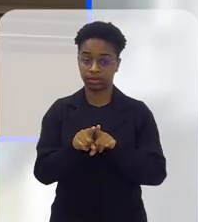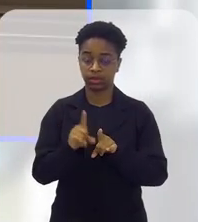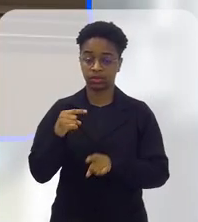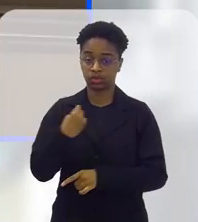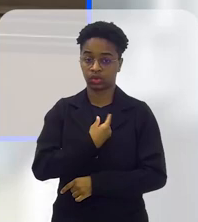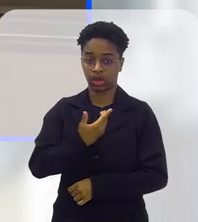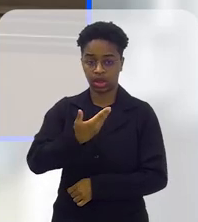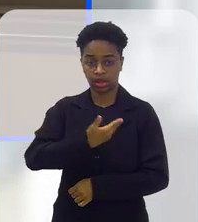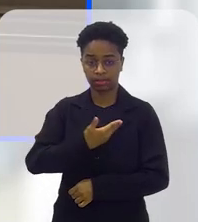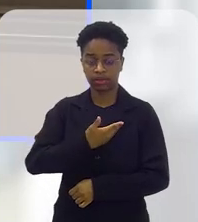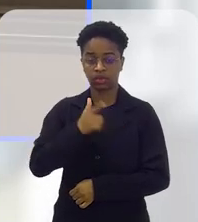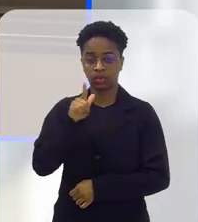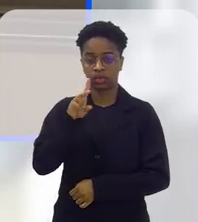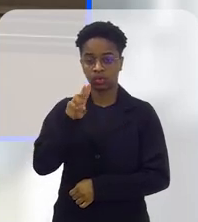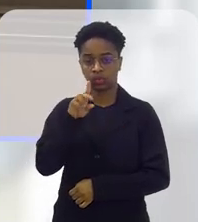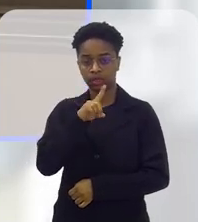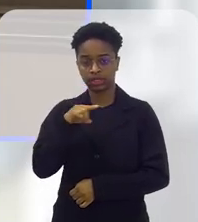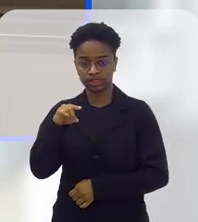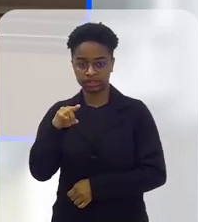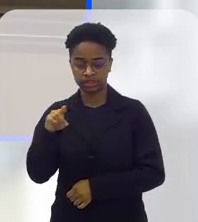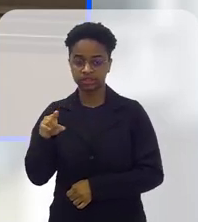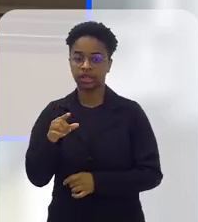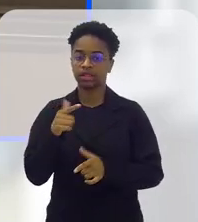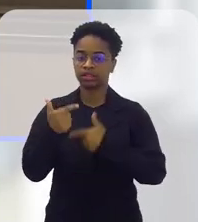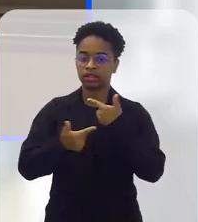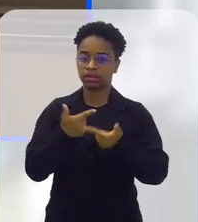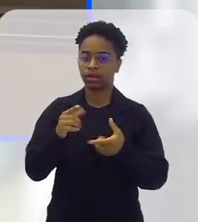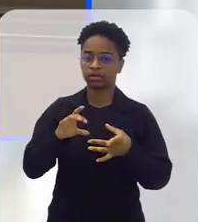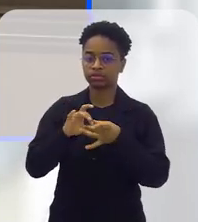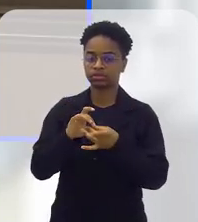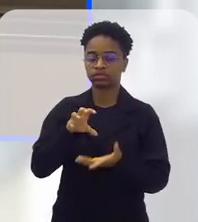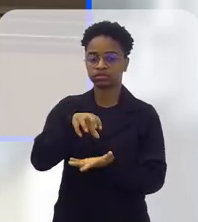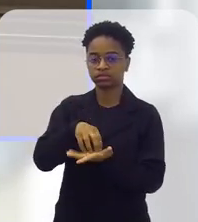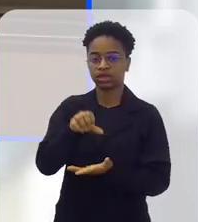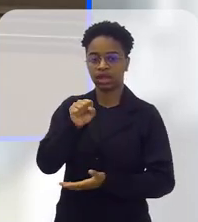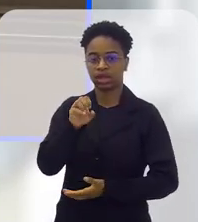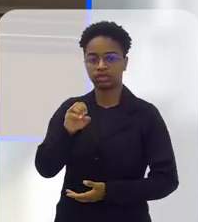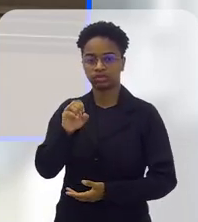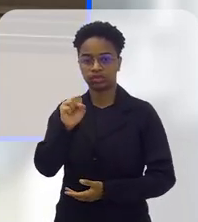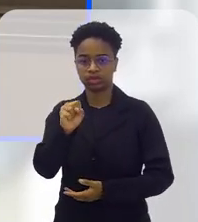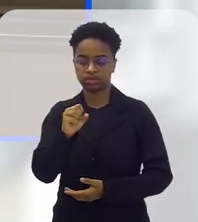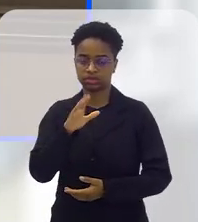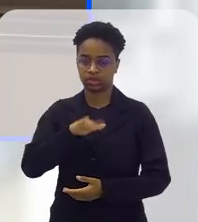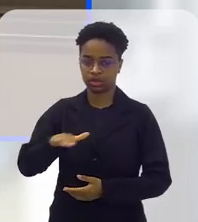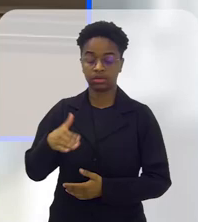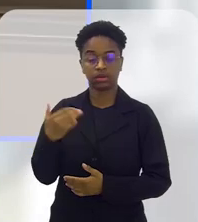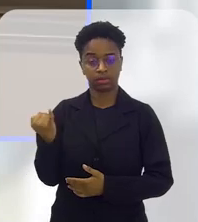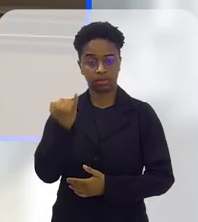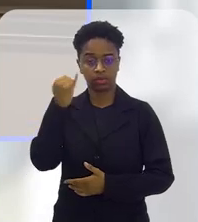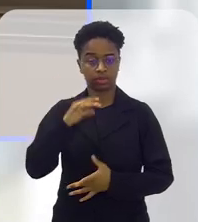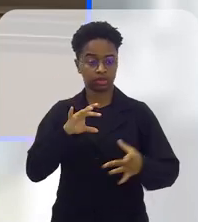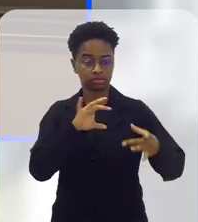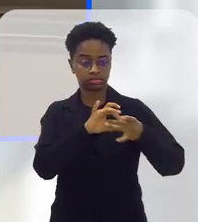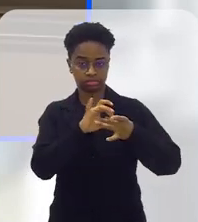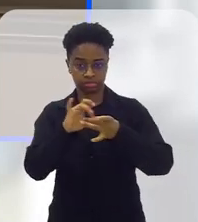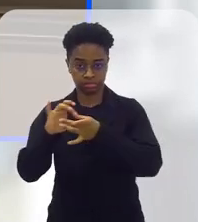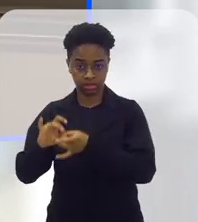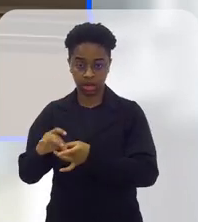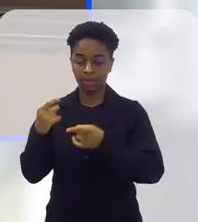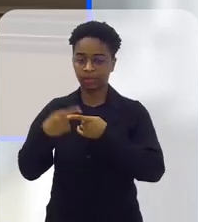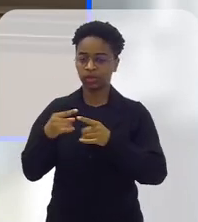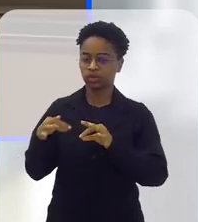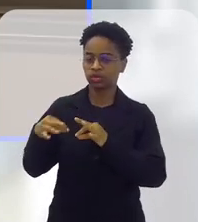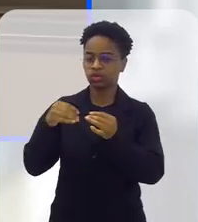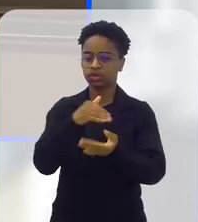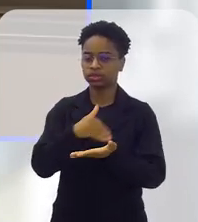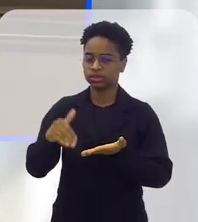amigo aí, Luizinho, com o trabalho do SOS Criança. Então, essa integração é muito importante do parlamento, com